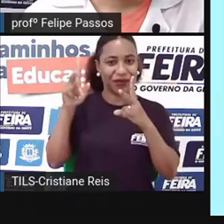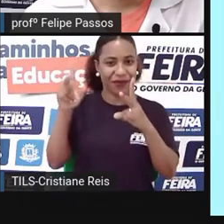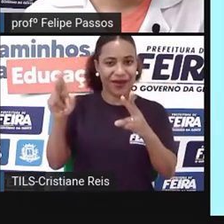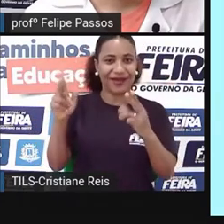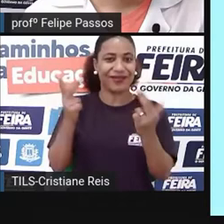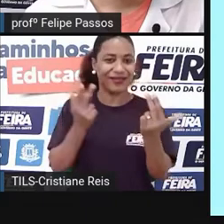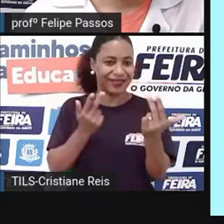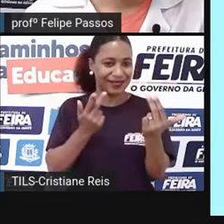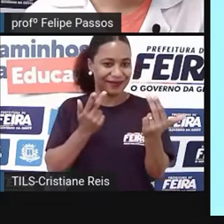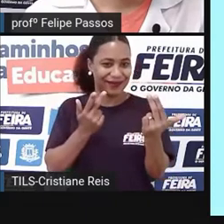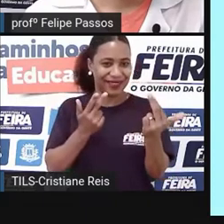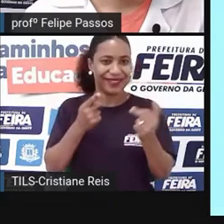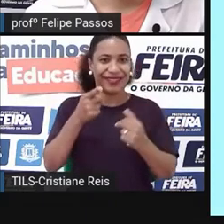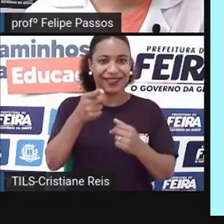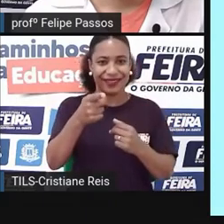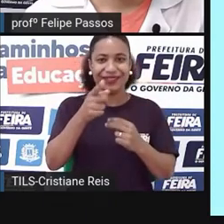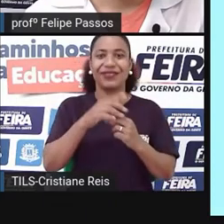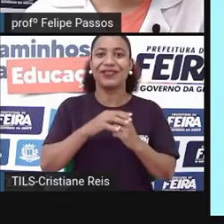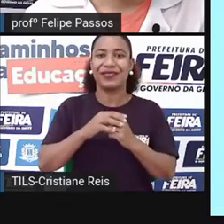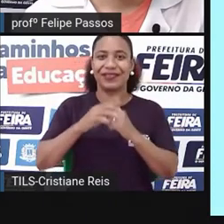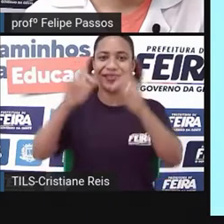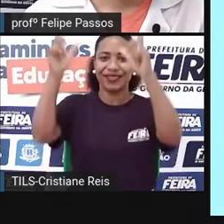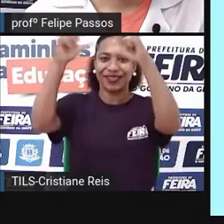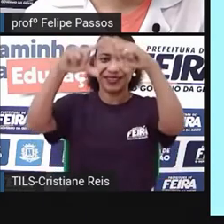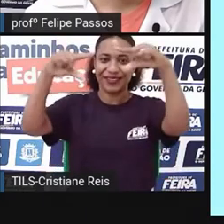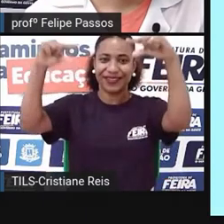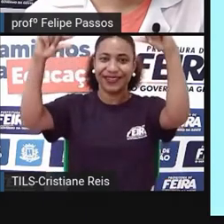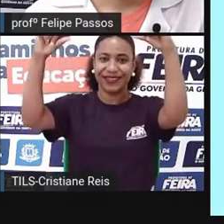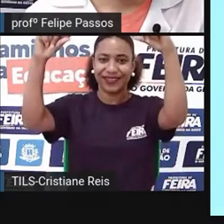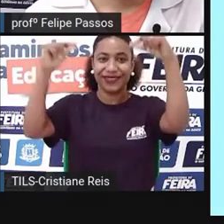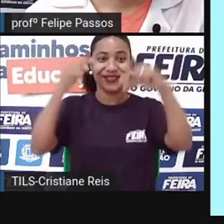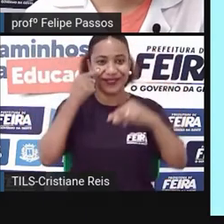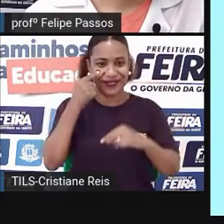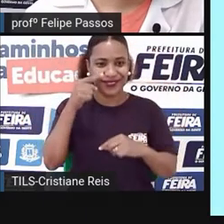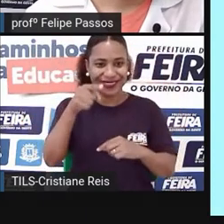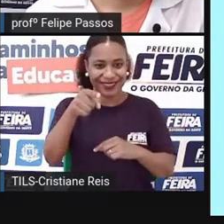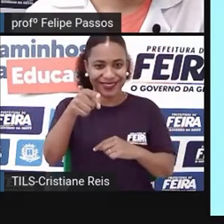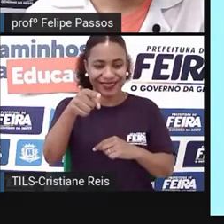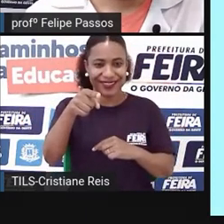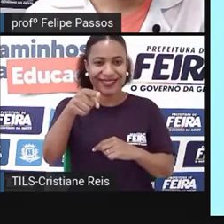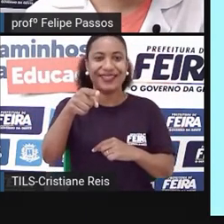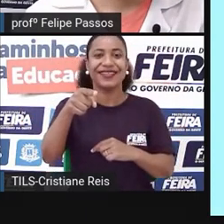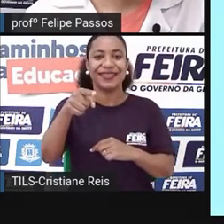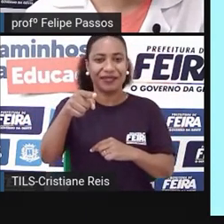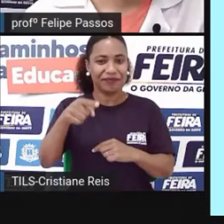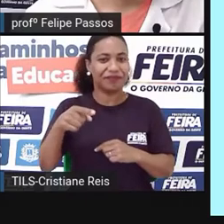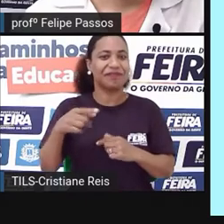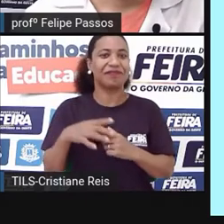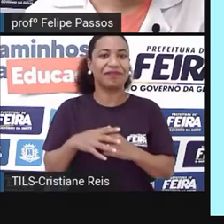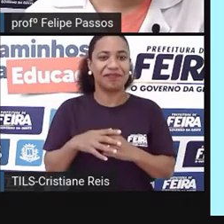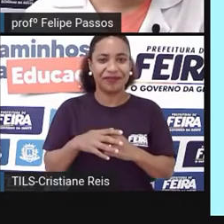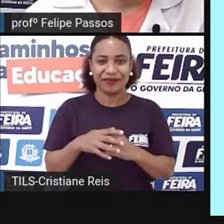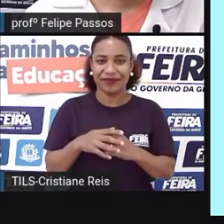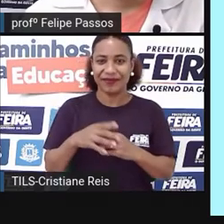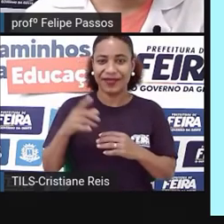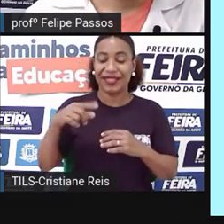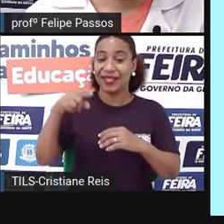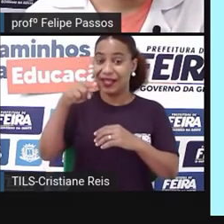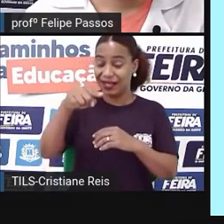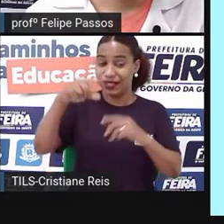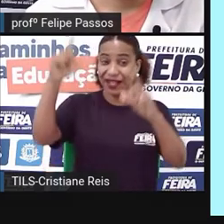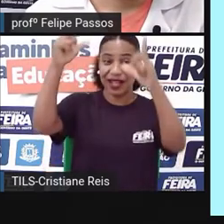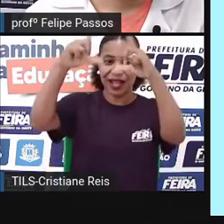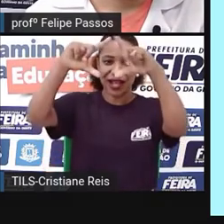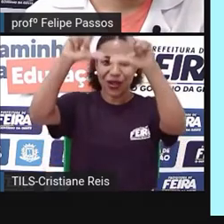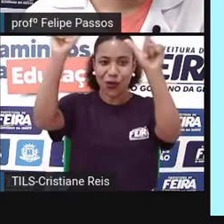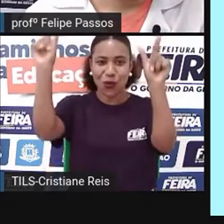e ali a Lua, ali no fundinho ali, e essa Lua aí nesse dia surgiu um pouquinho mais tarde, então